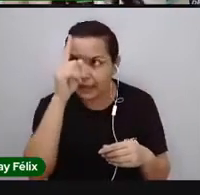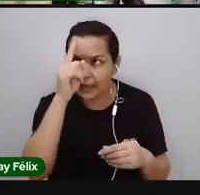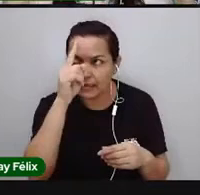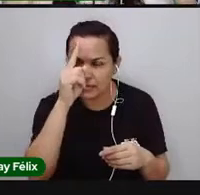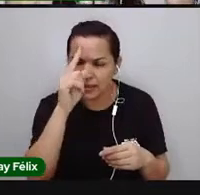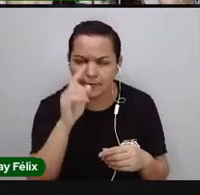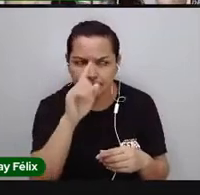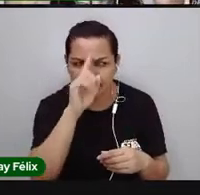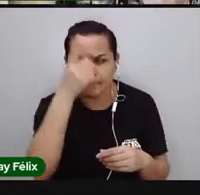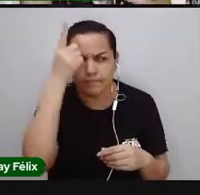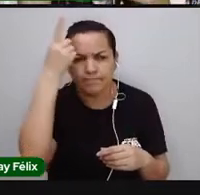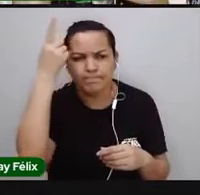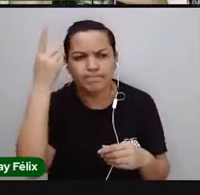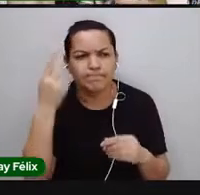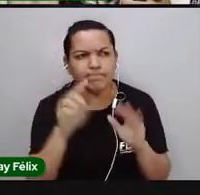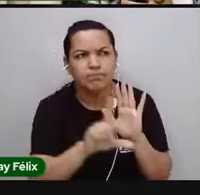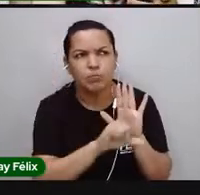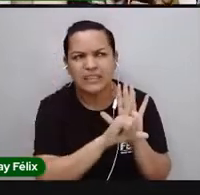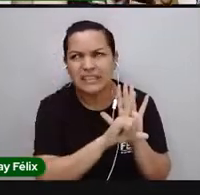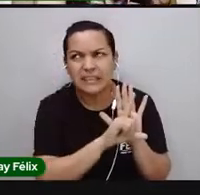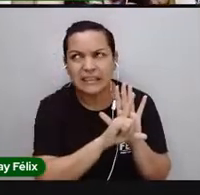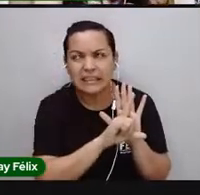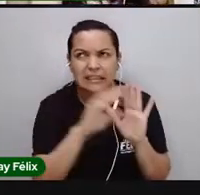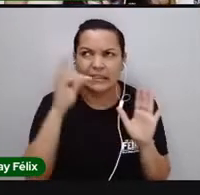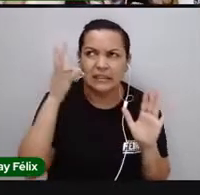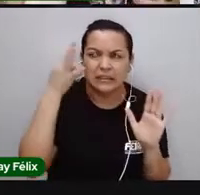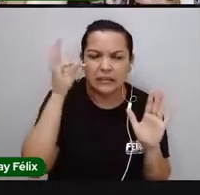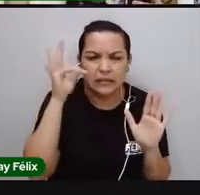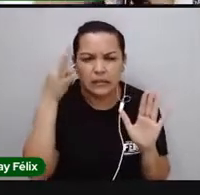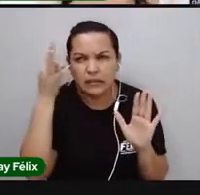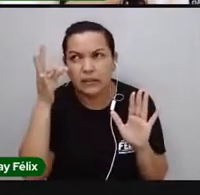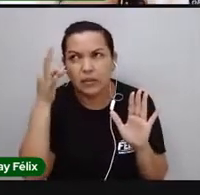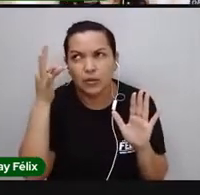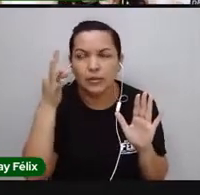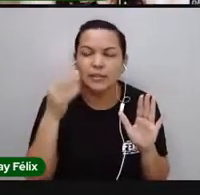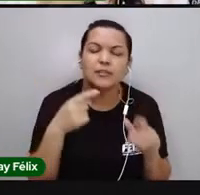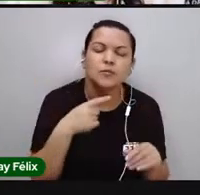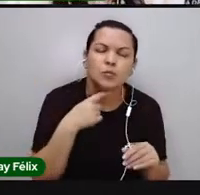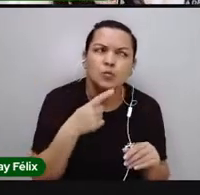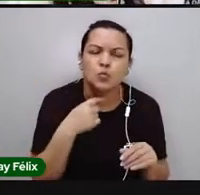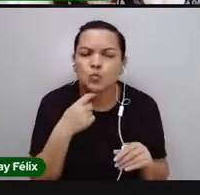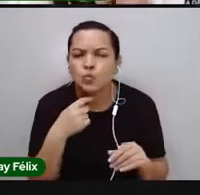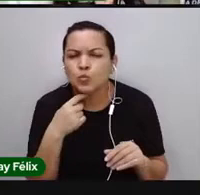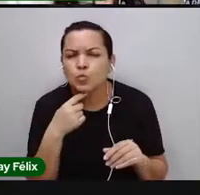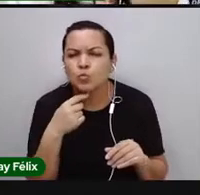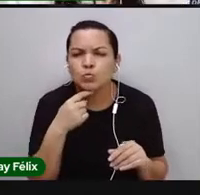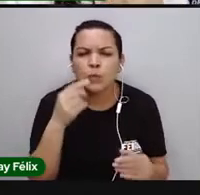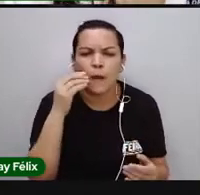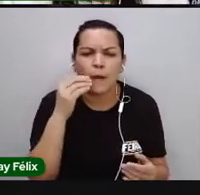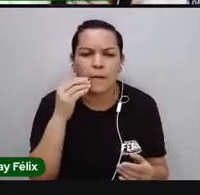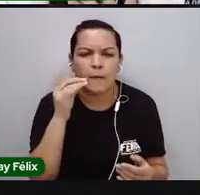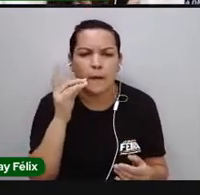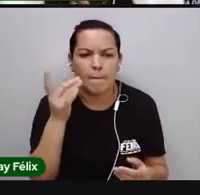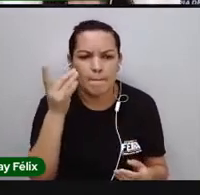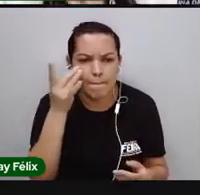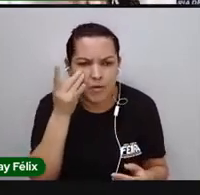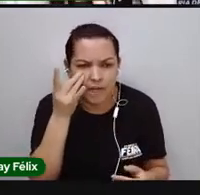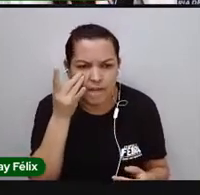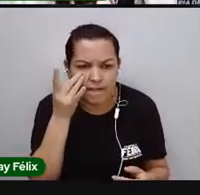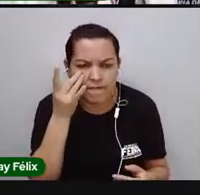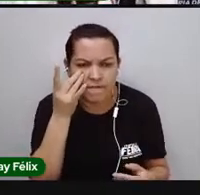faço uma lei, uma teoria, faço uma hipótese e tento provar essa hipótese através de uma